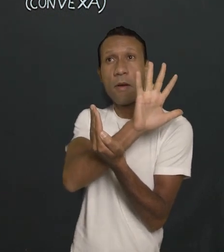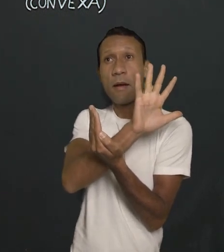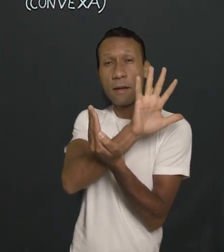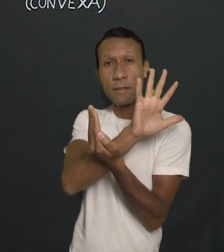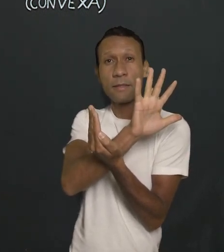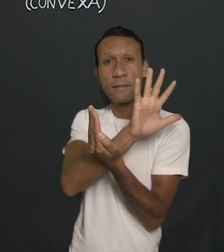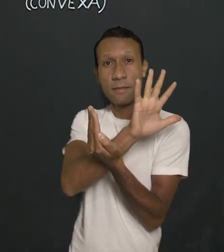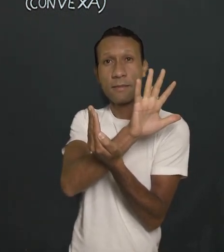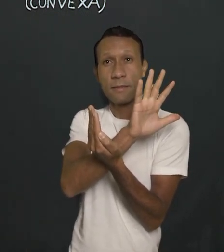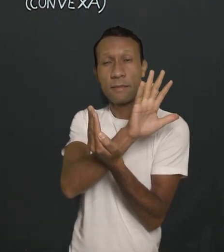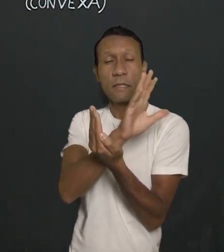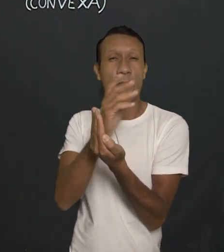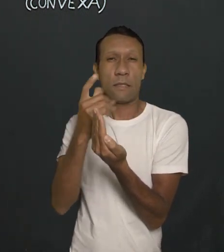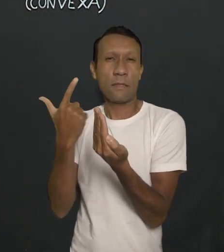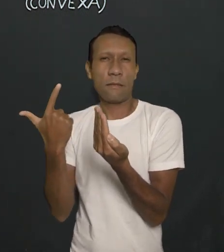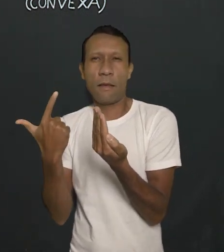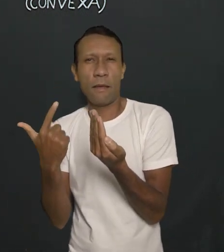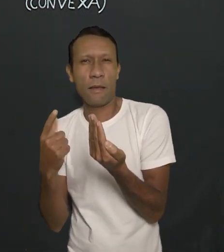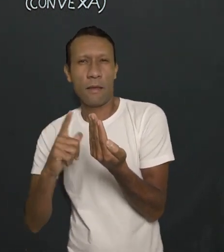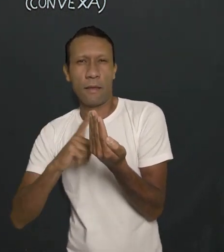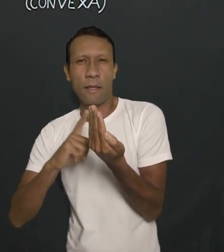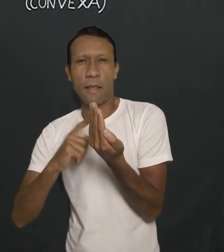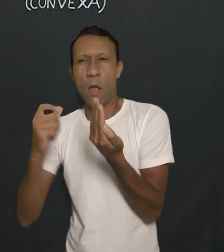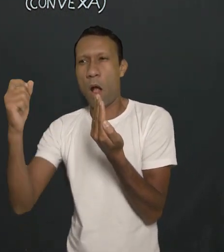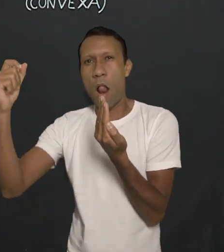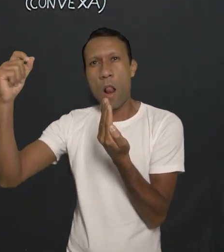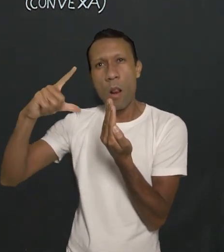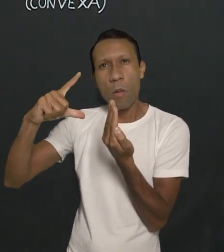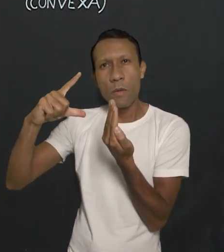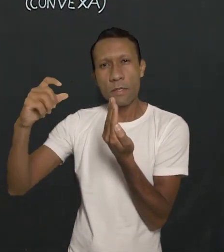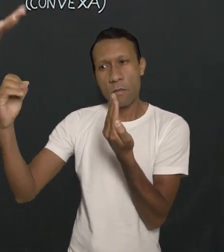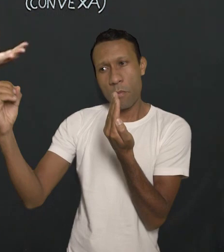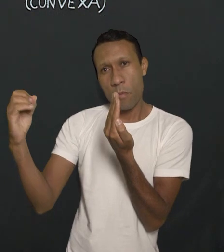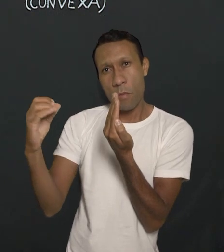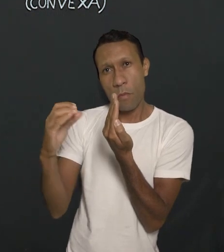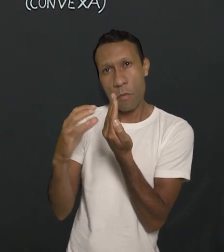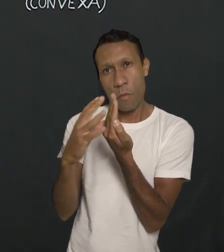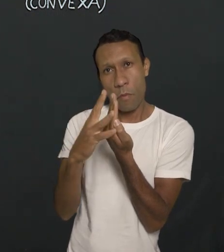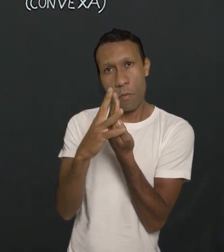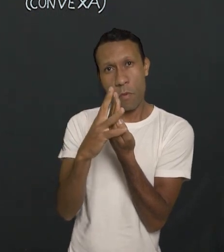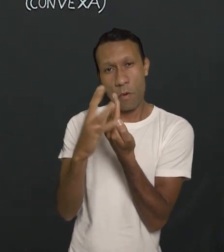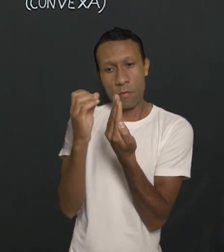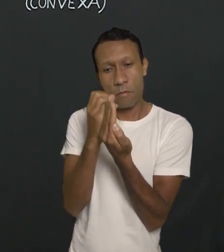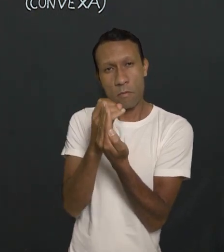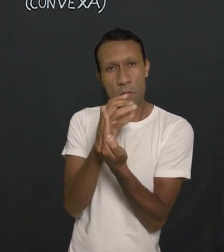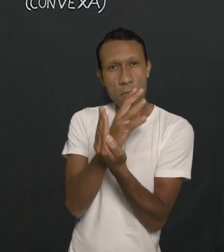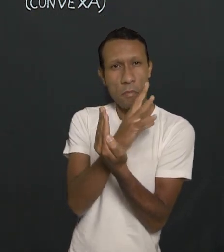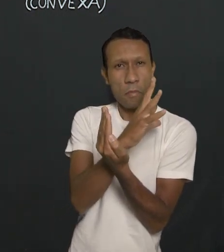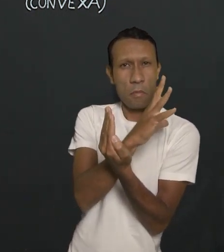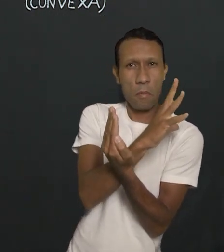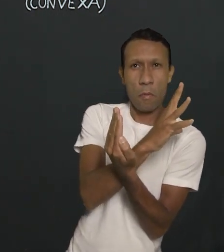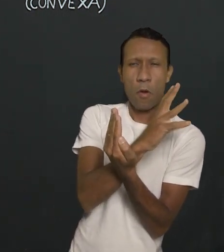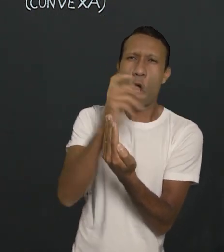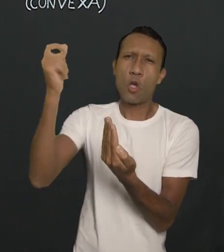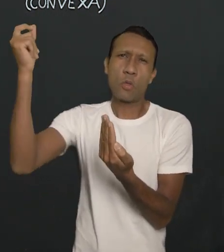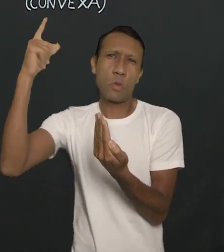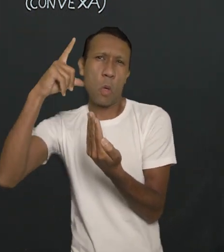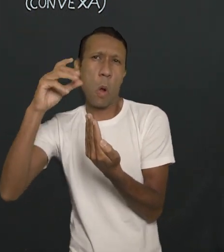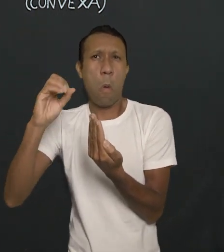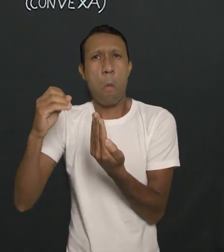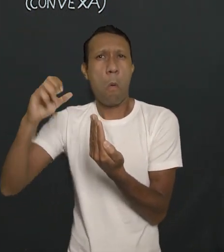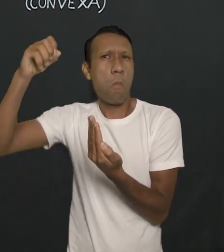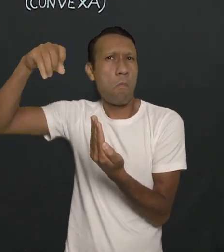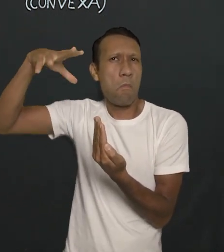luz solar, esses raios... Ih, luz solar é mole. A luz que entra, seja do sol ou uma luz